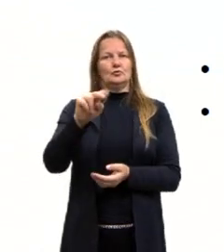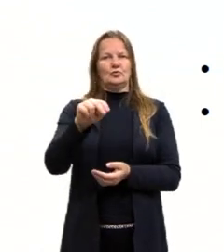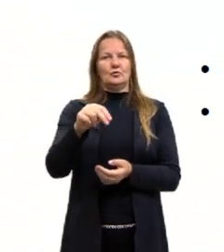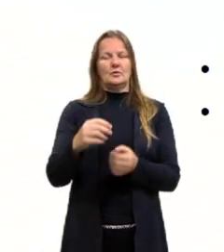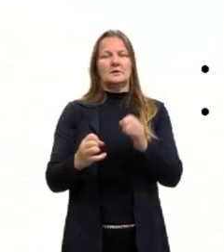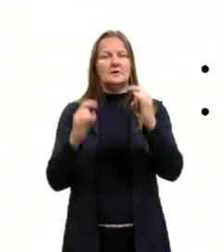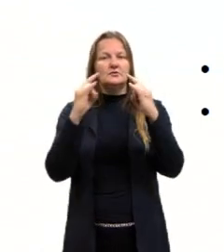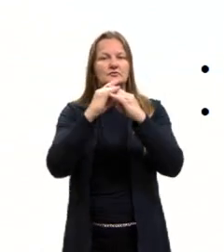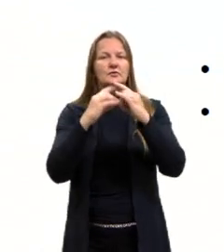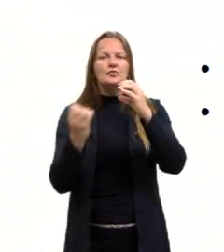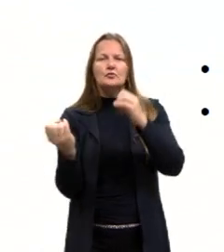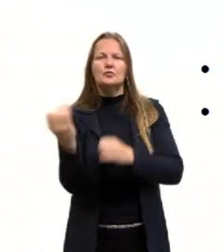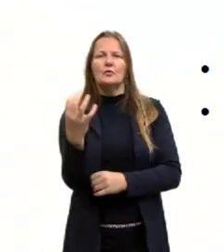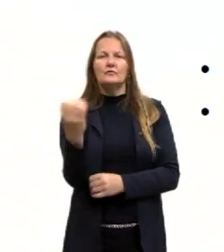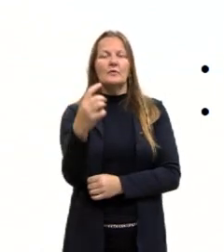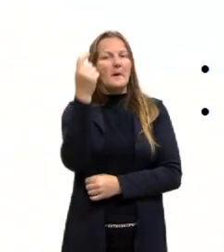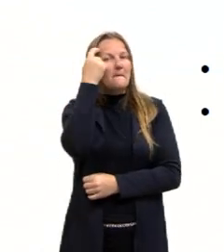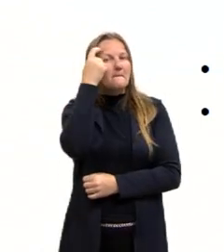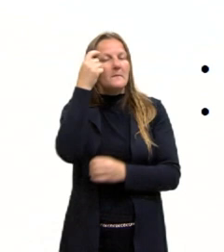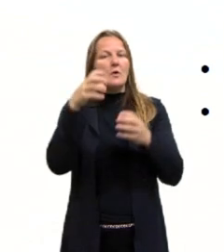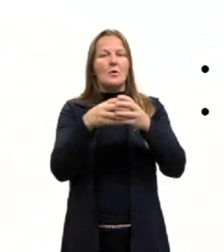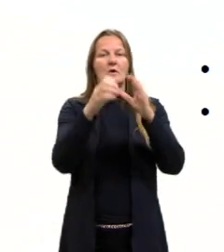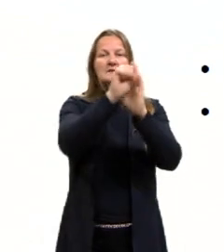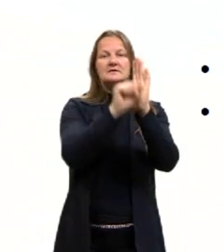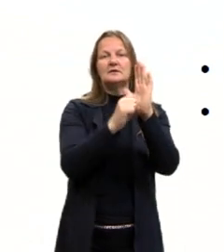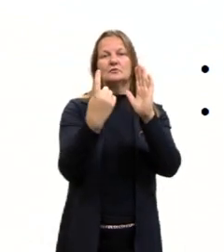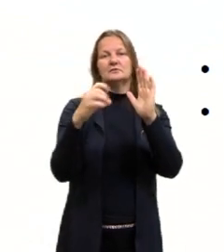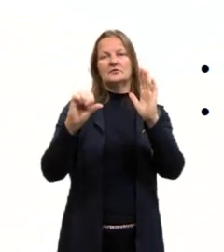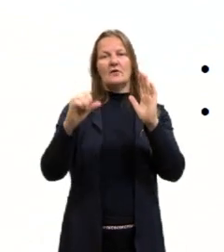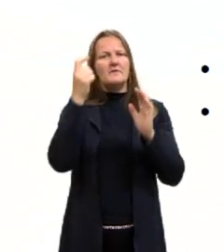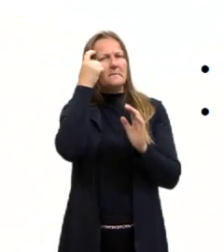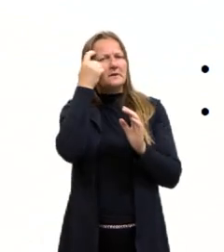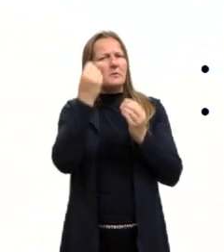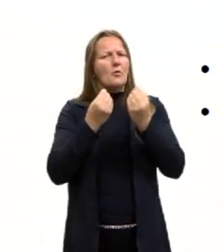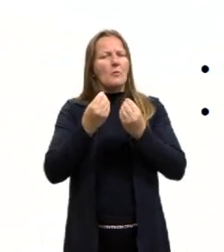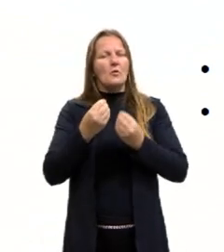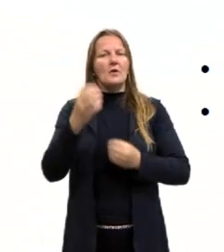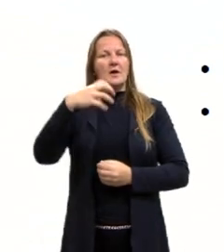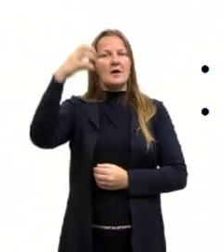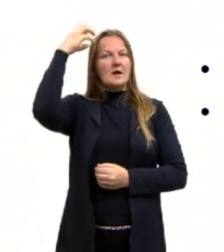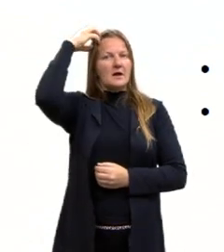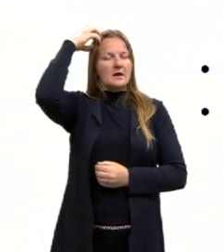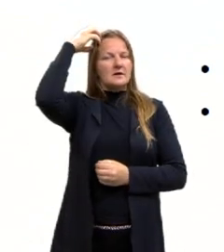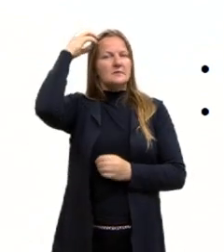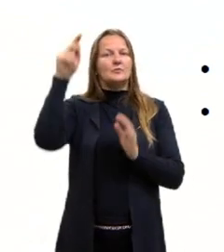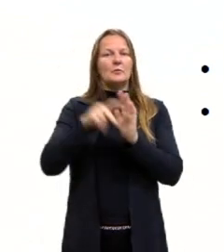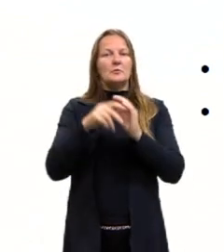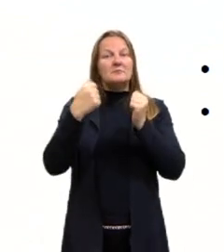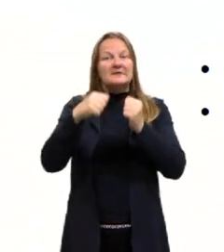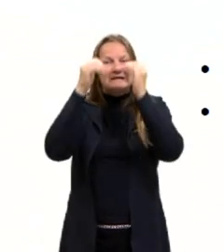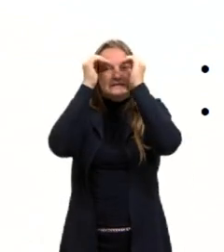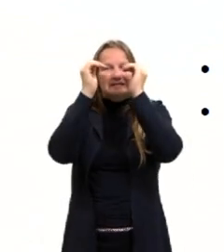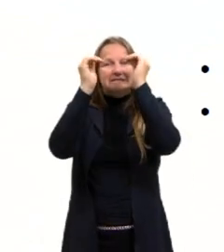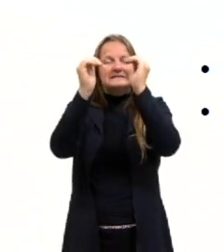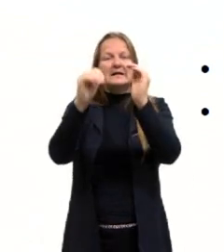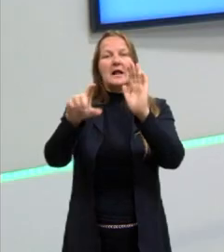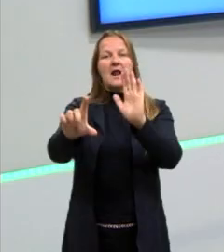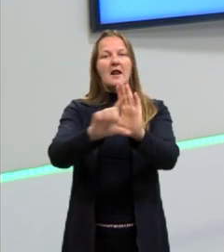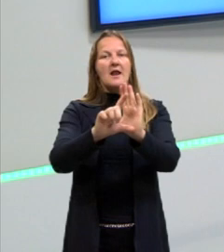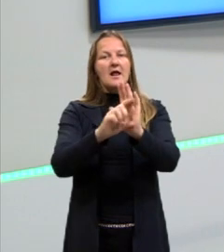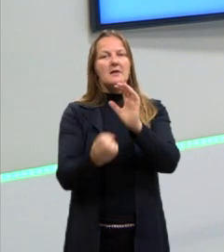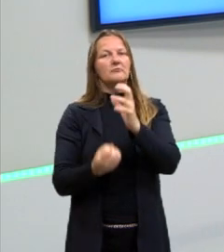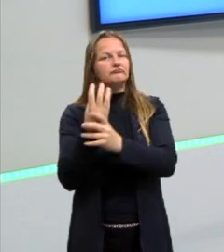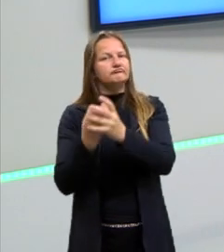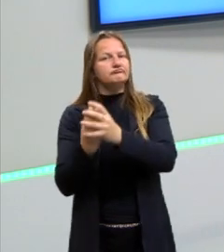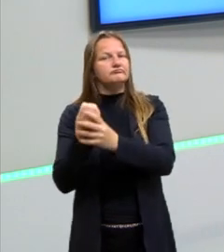instituições, com a nova mentalidade do século XIX. Então, esses reis ainda vão ter que respeitar algumas legislações e alguns